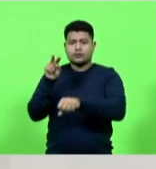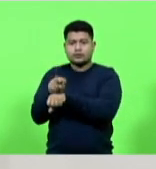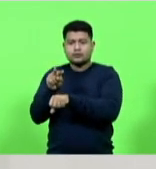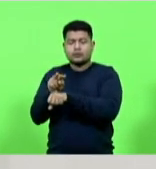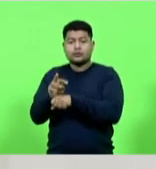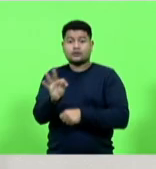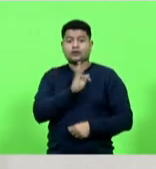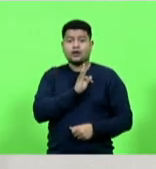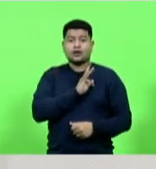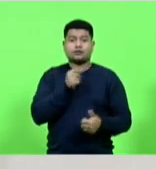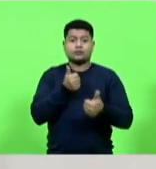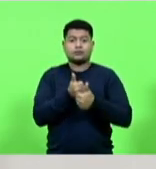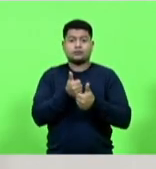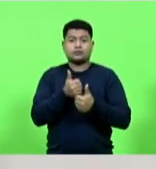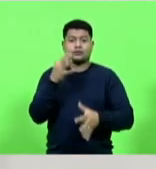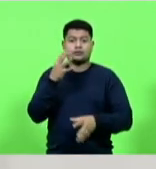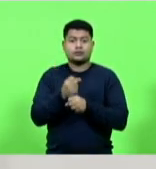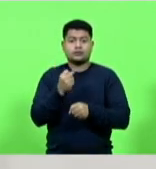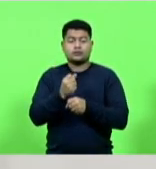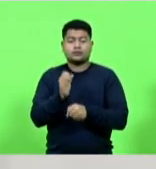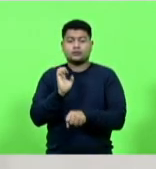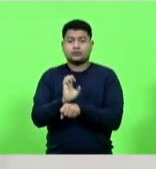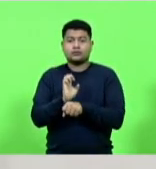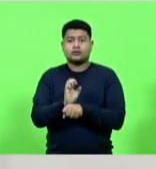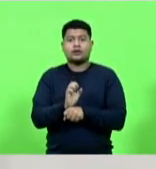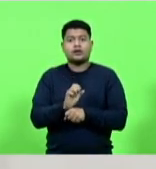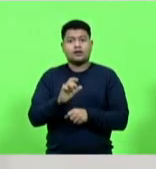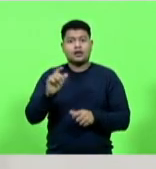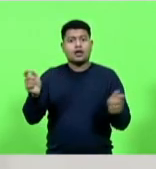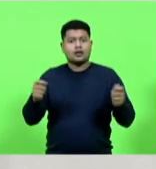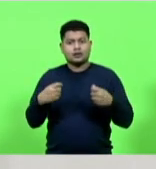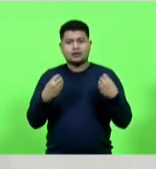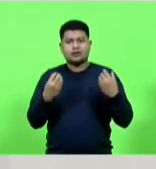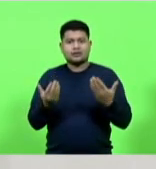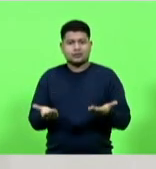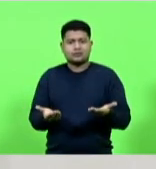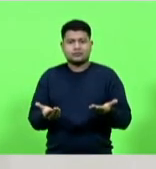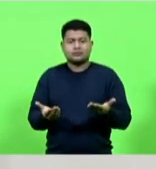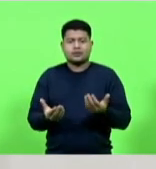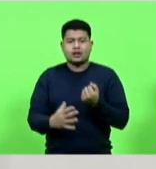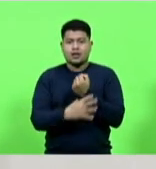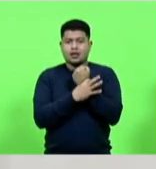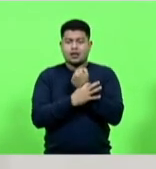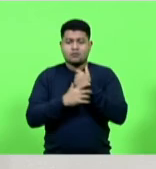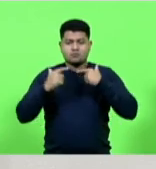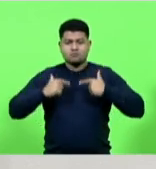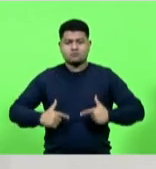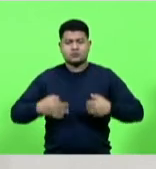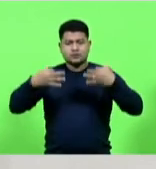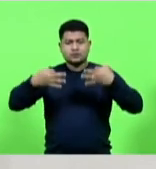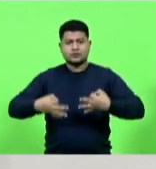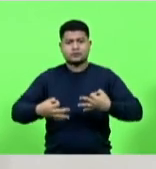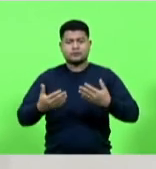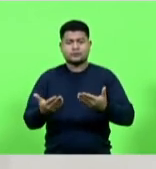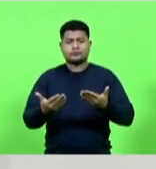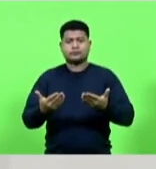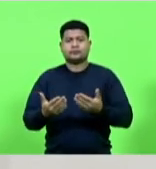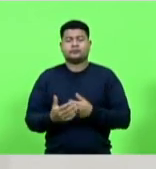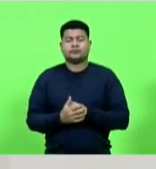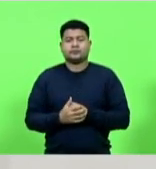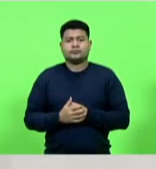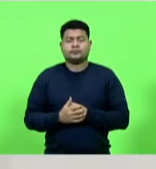Estado o que nos dá cada vez mais garantias sobre a lisura deste contrato entre a Caete e a Lesk